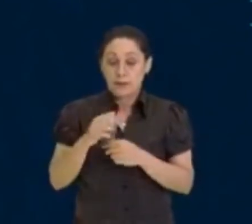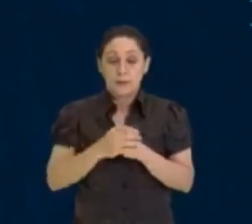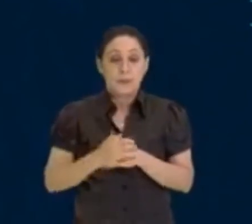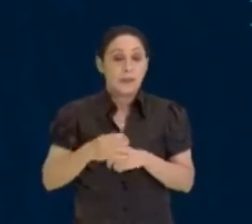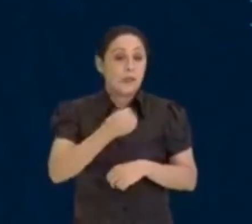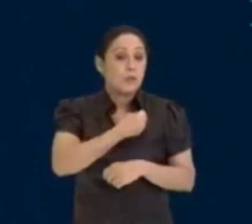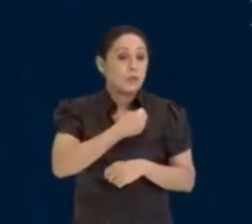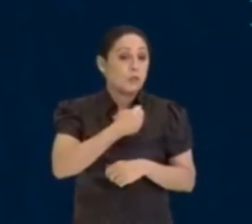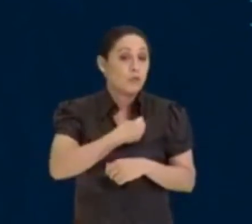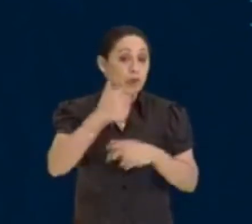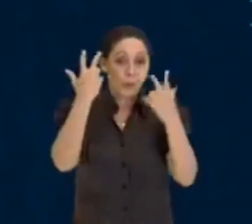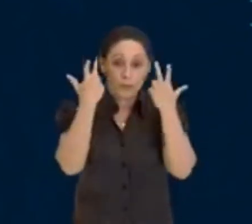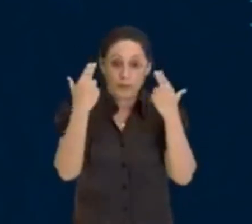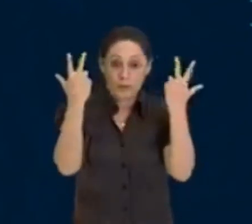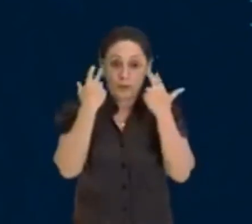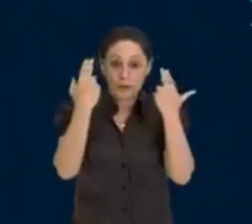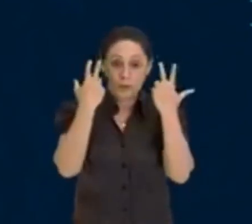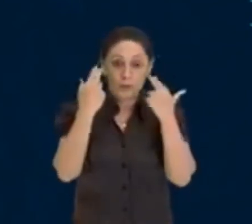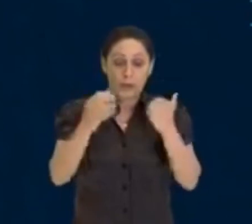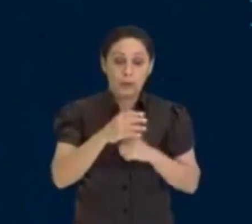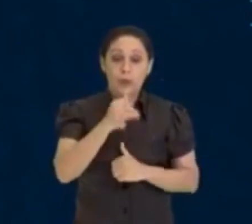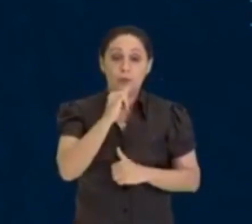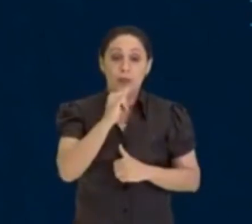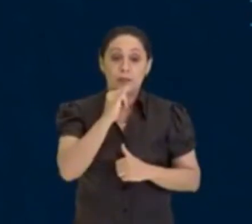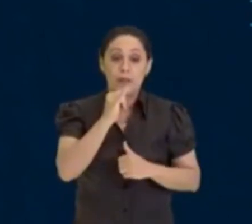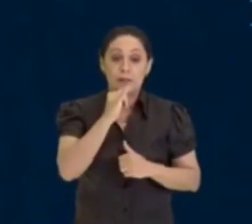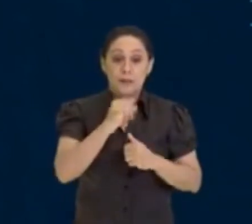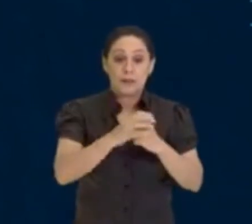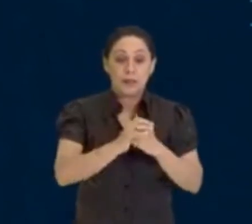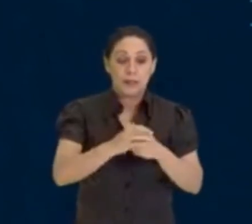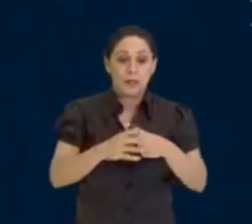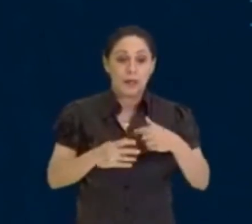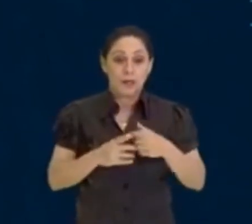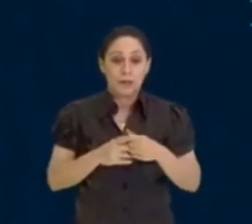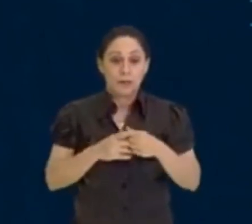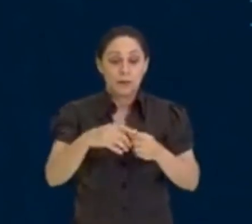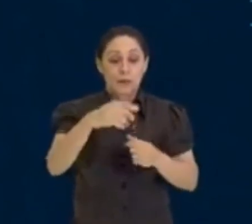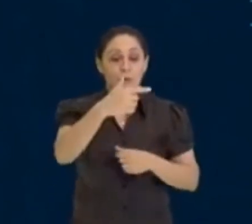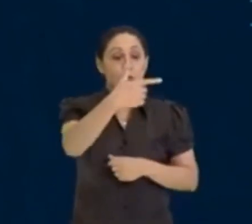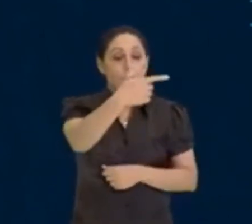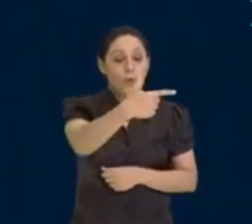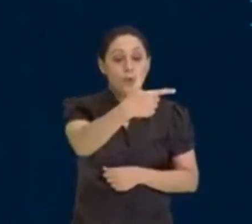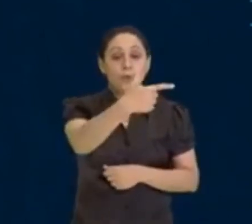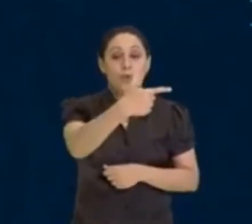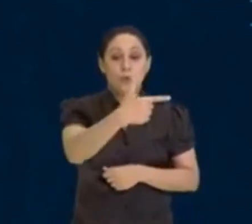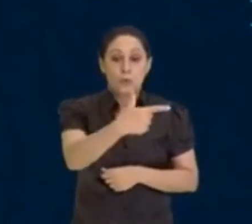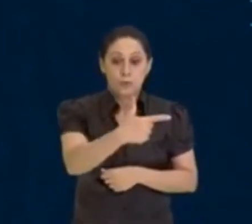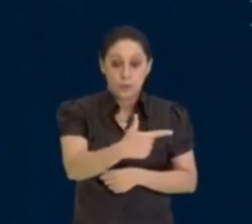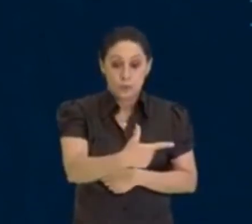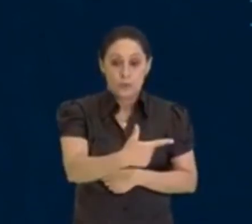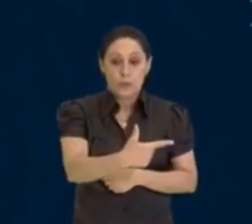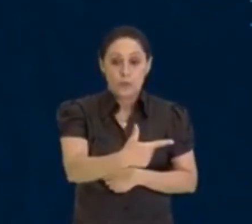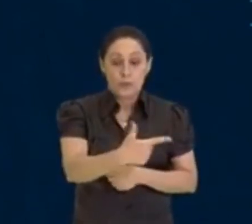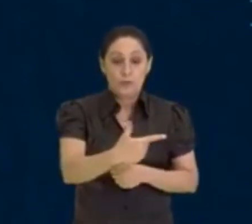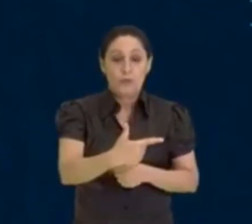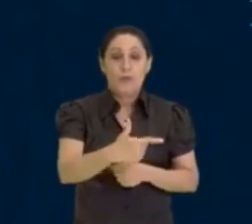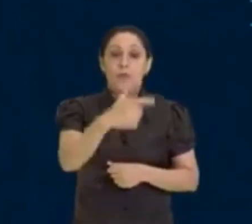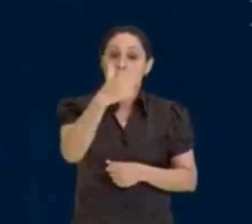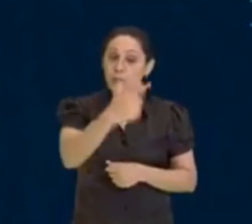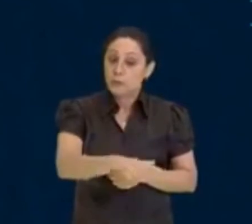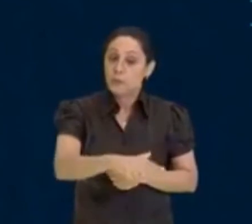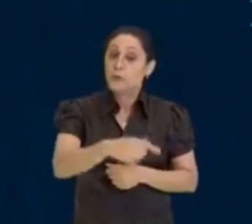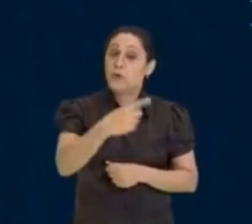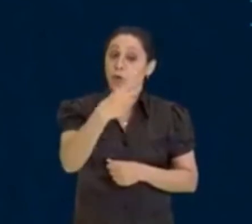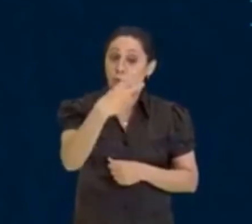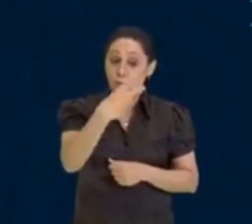lá, esse número 2 aqui, ó, ele está repetindo duas vezes, então, eu posso